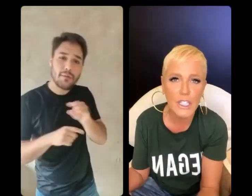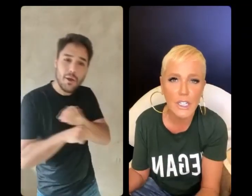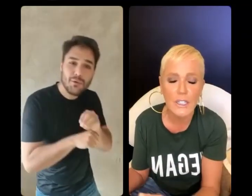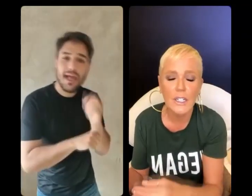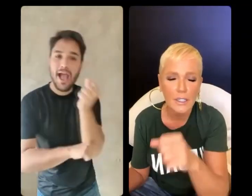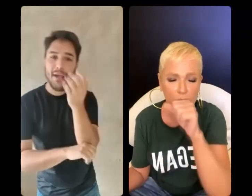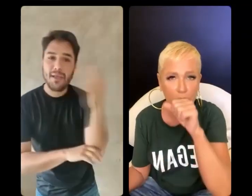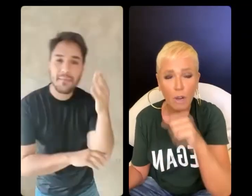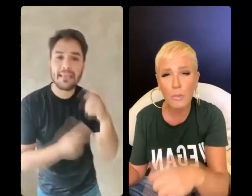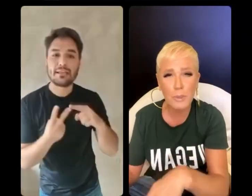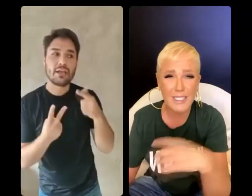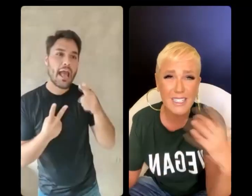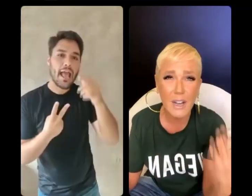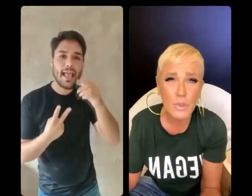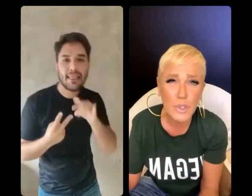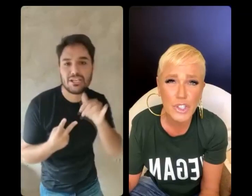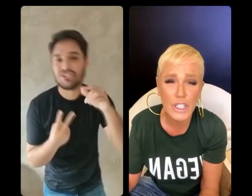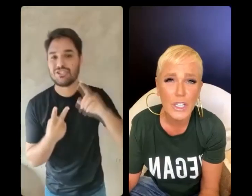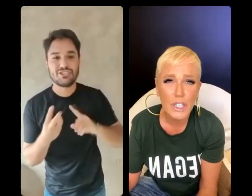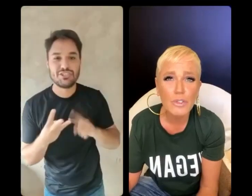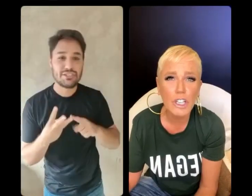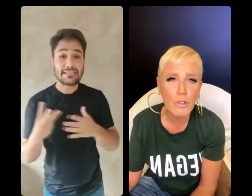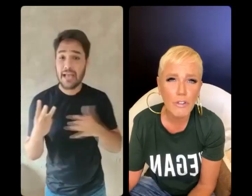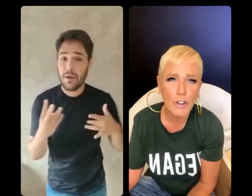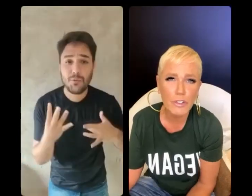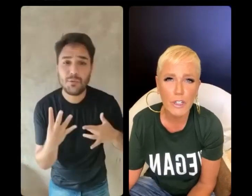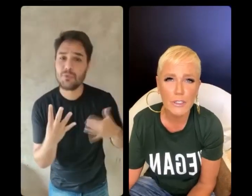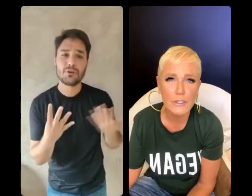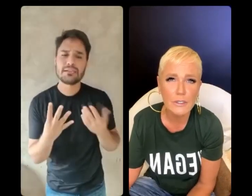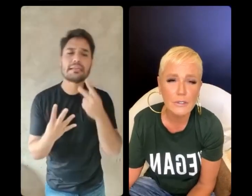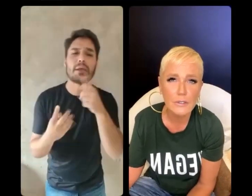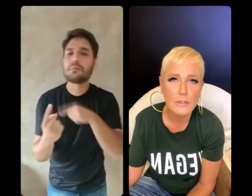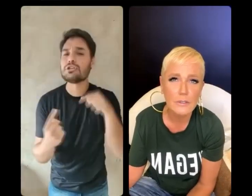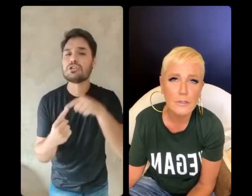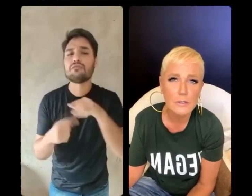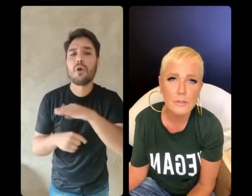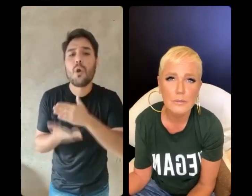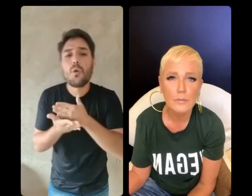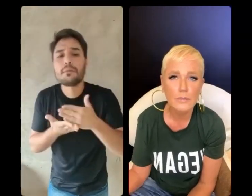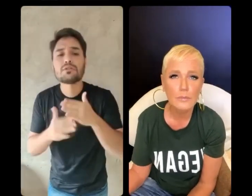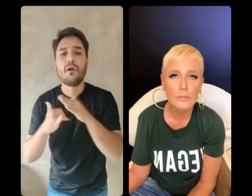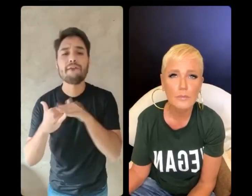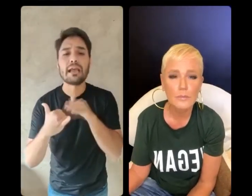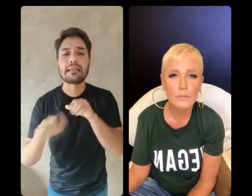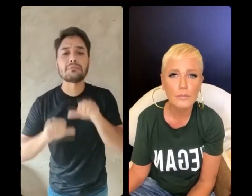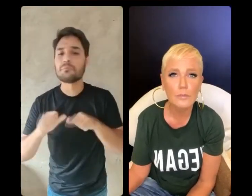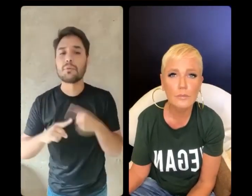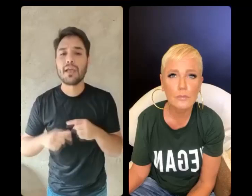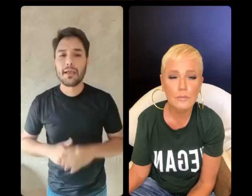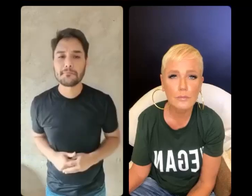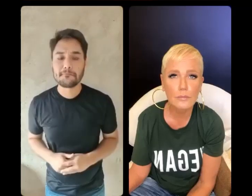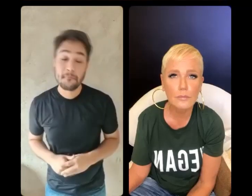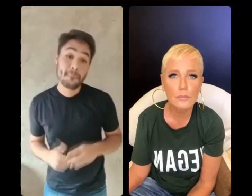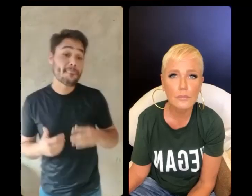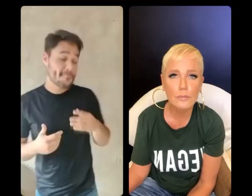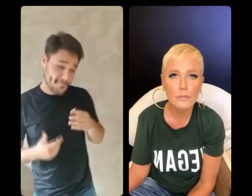energia, algumas por causa da saúde. E o teu, qual foi o teu lance? Eu falo pra todo mundo que existe... é uma